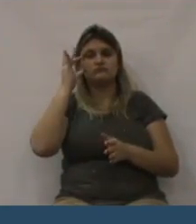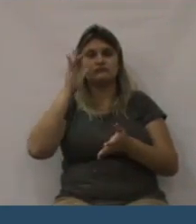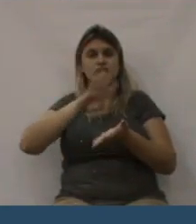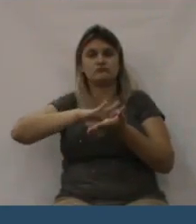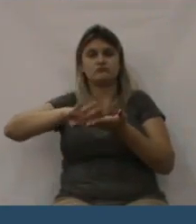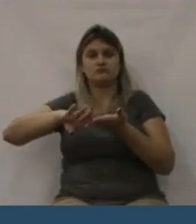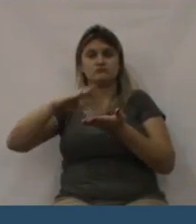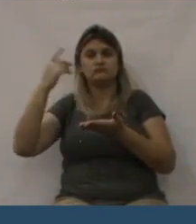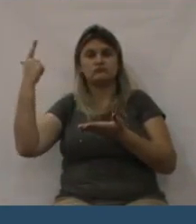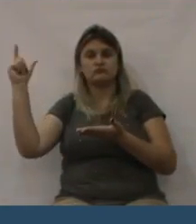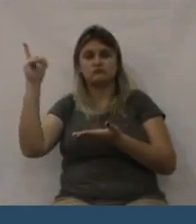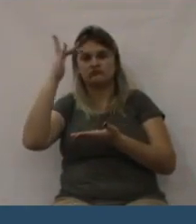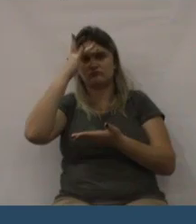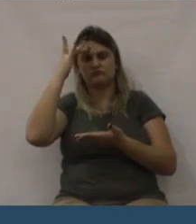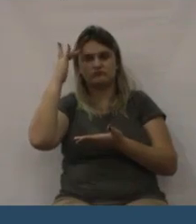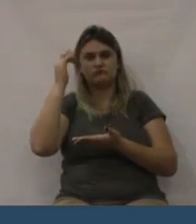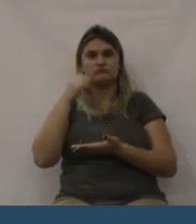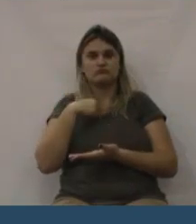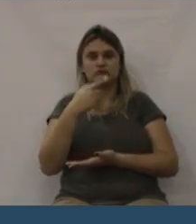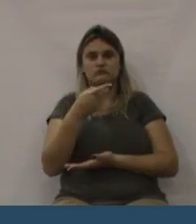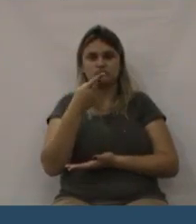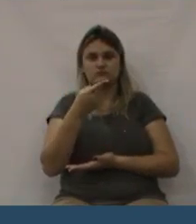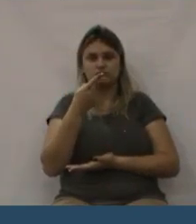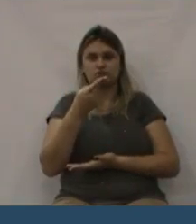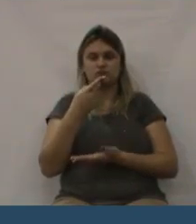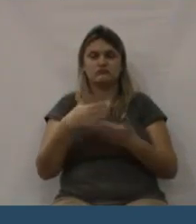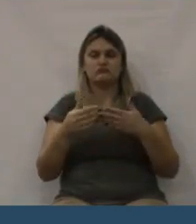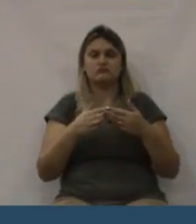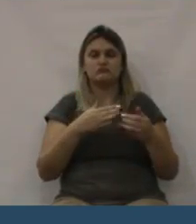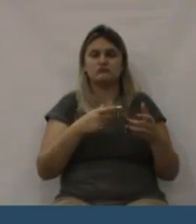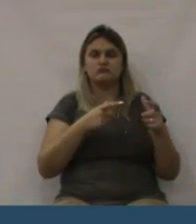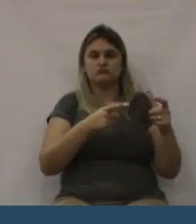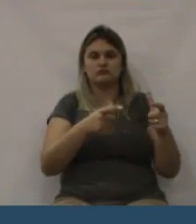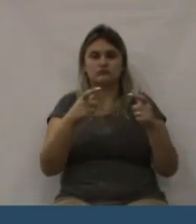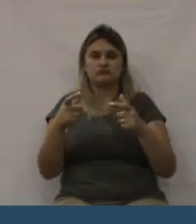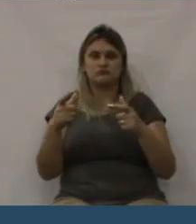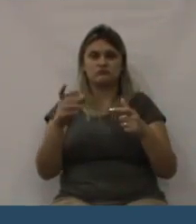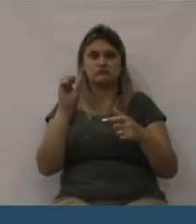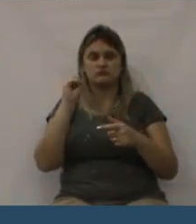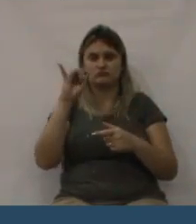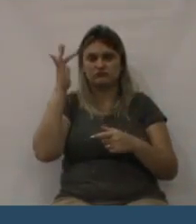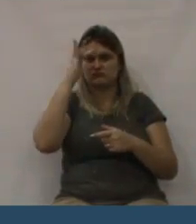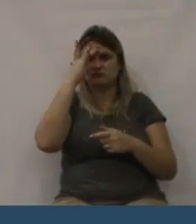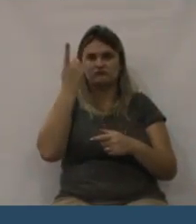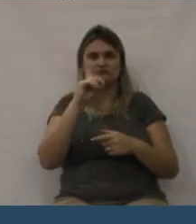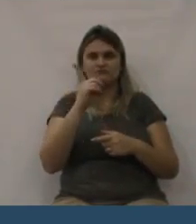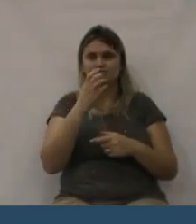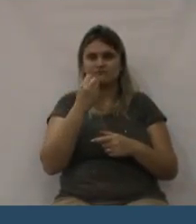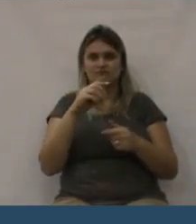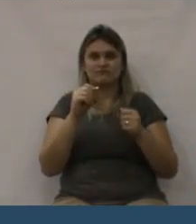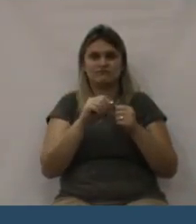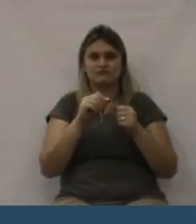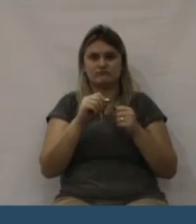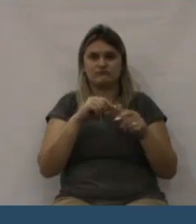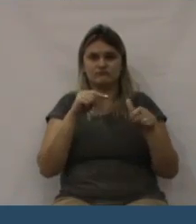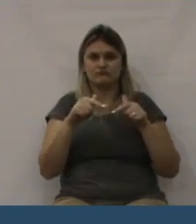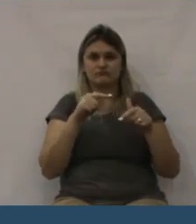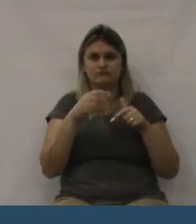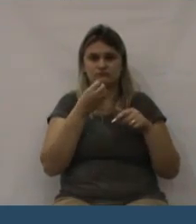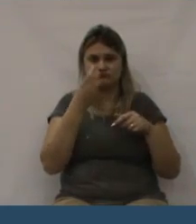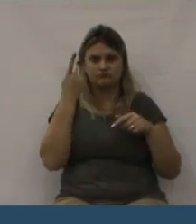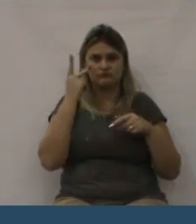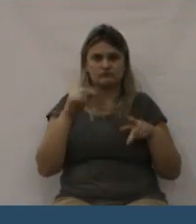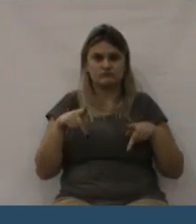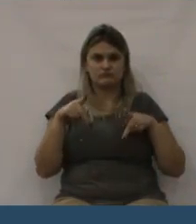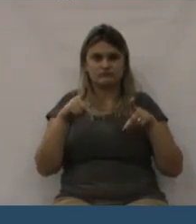Acredito numa nova eleição, se possível, que o povo pudesse escolher alguém. Acredito que